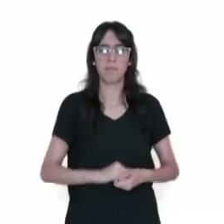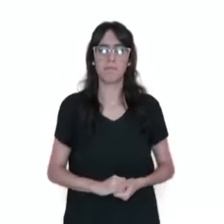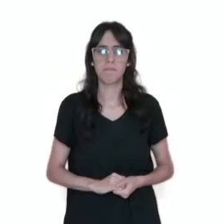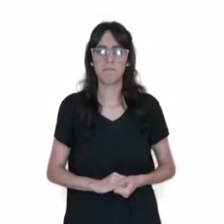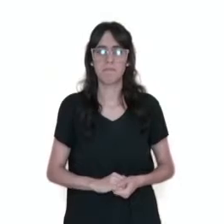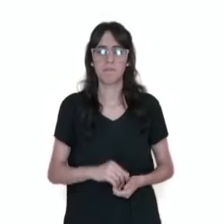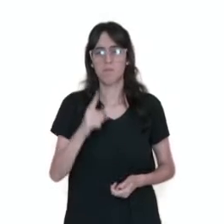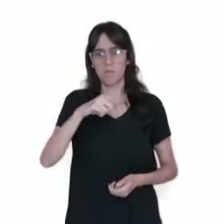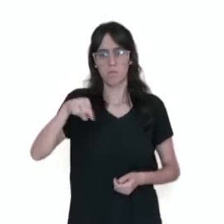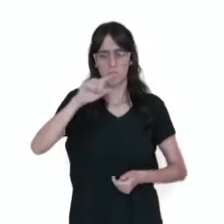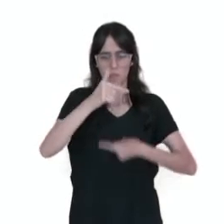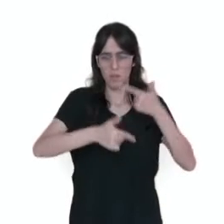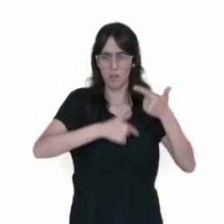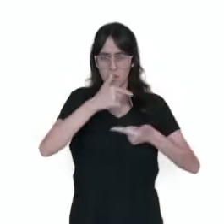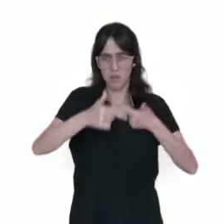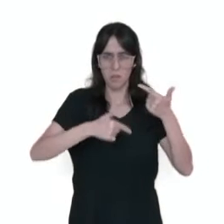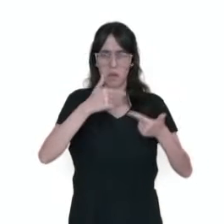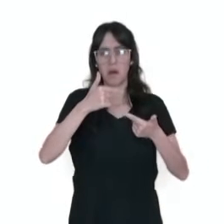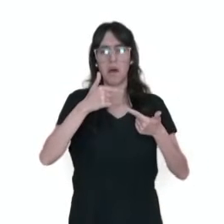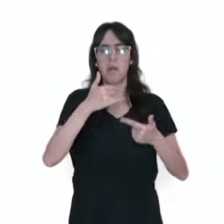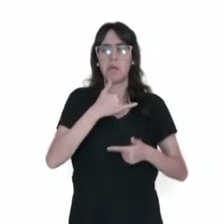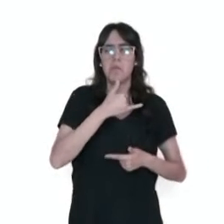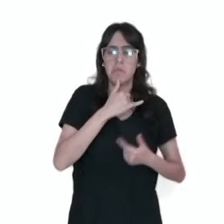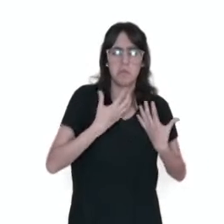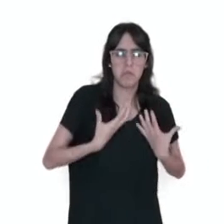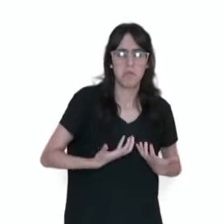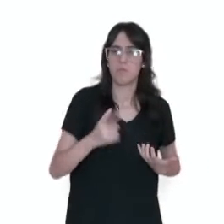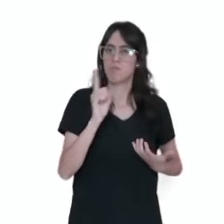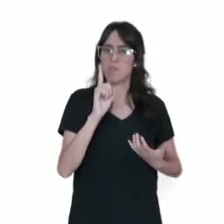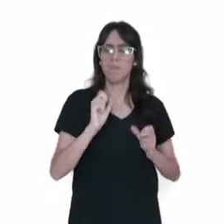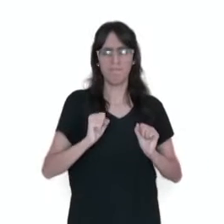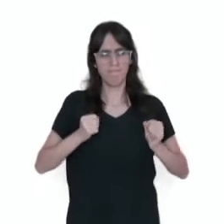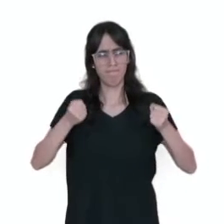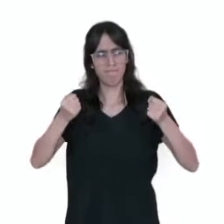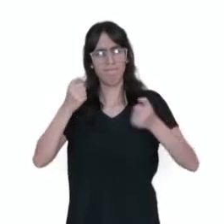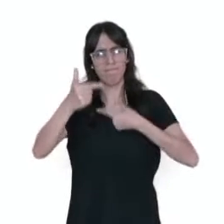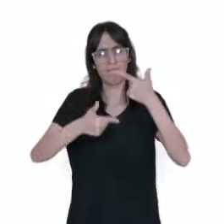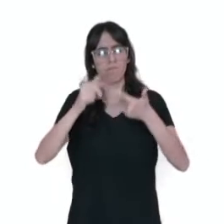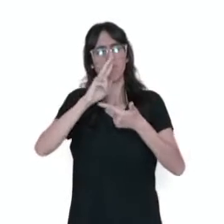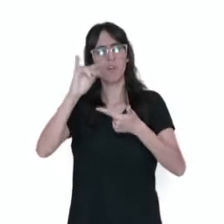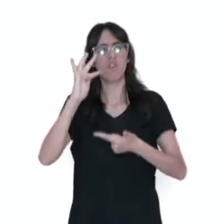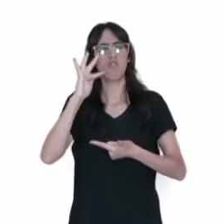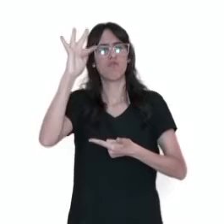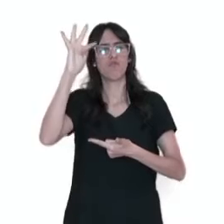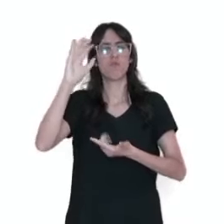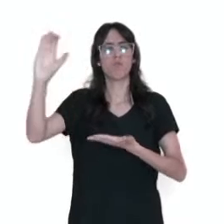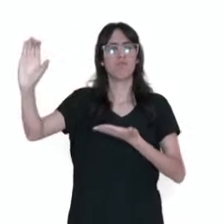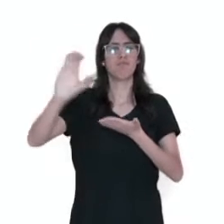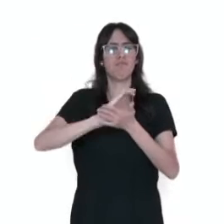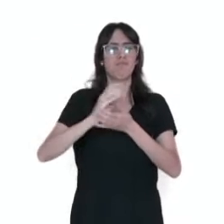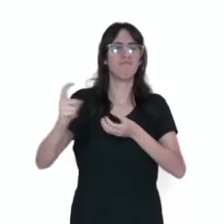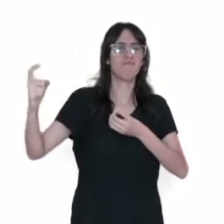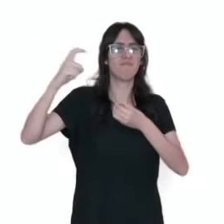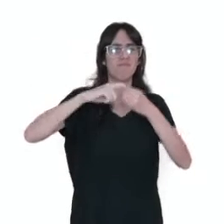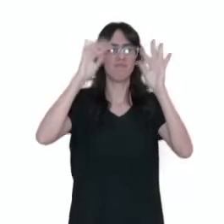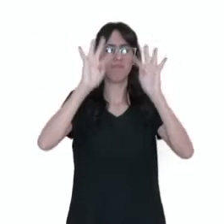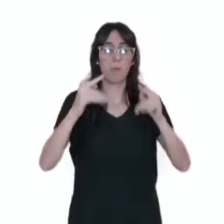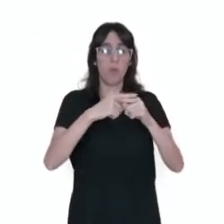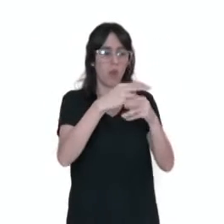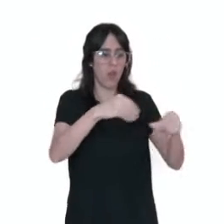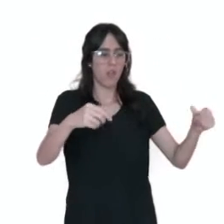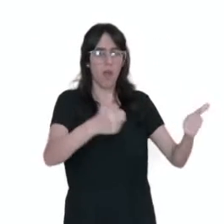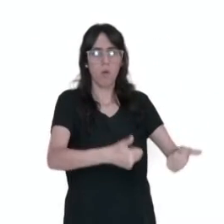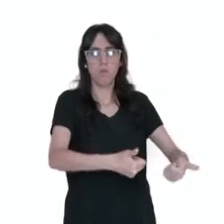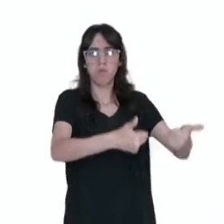em seu trabalho no Norte do Paraná. O seu esforço será 100% recompensado, graças à fertilidade do solo